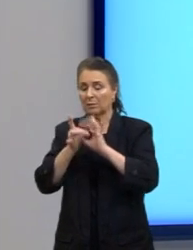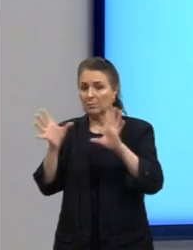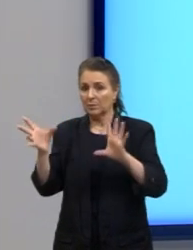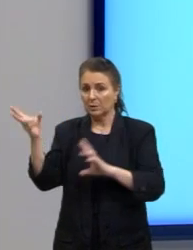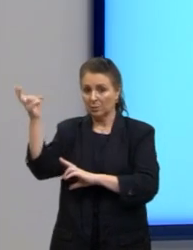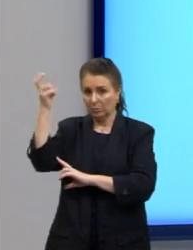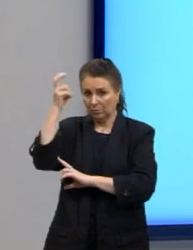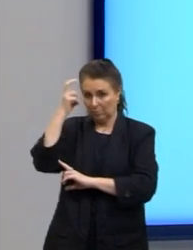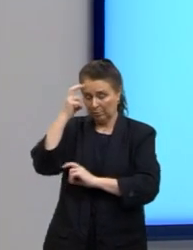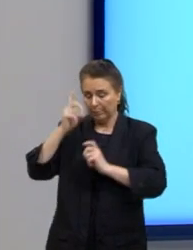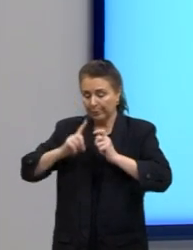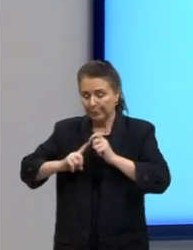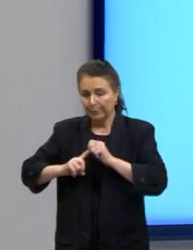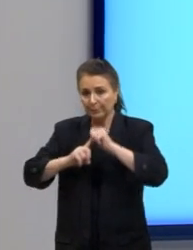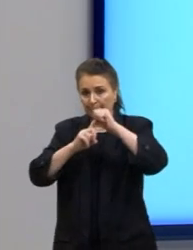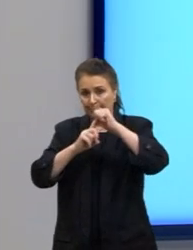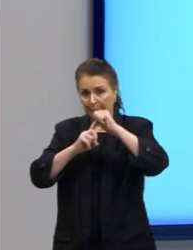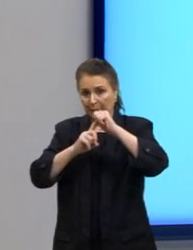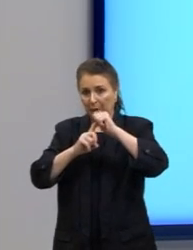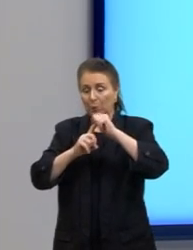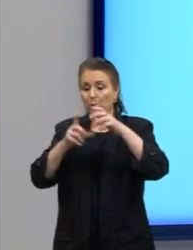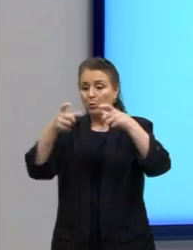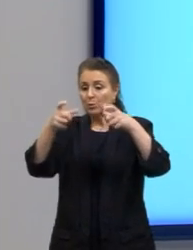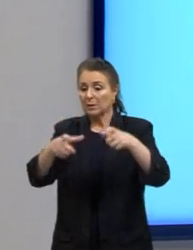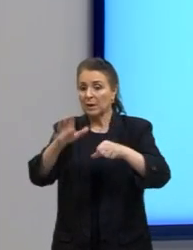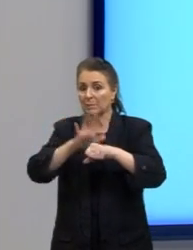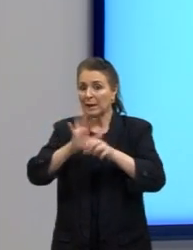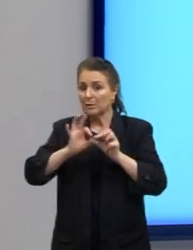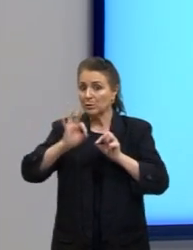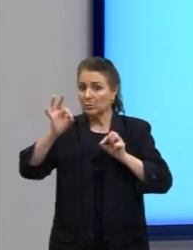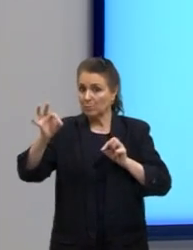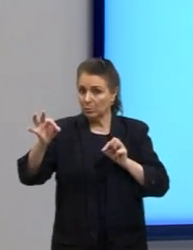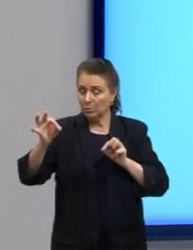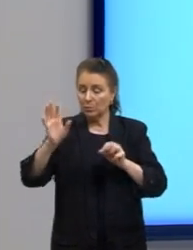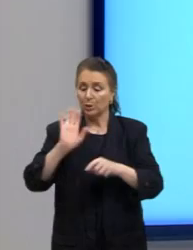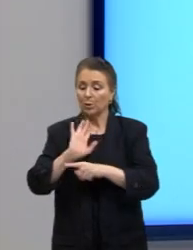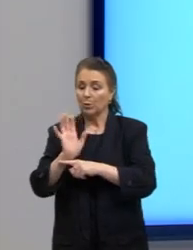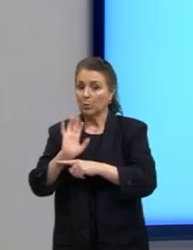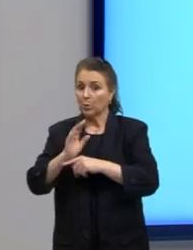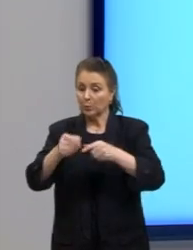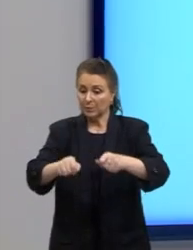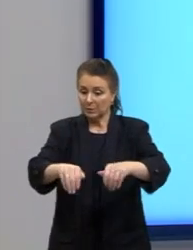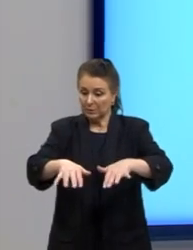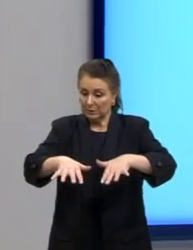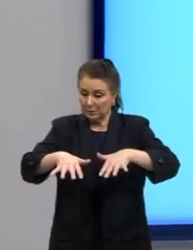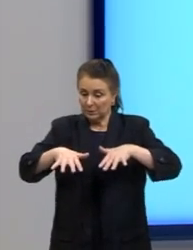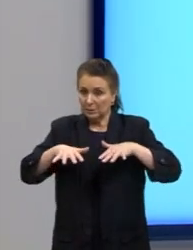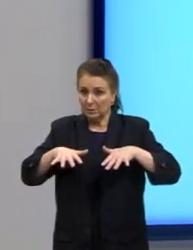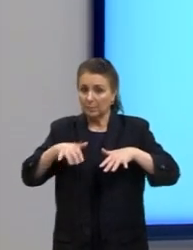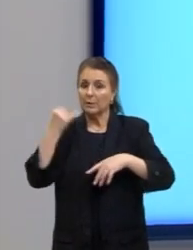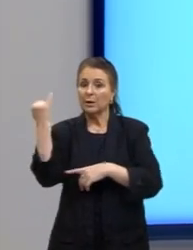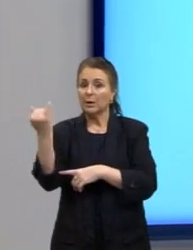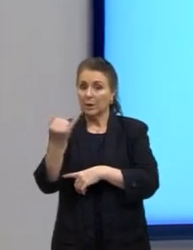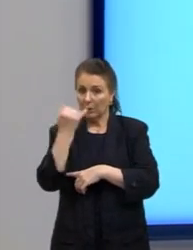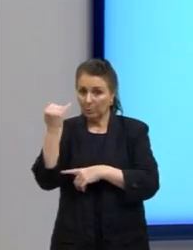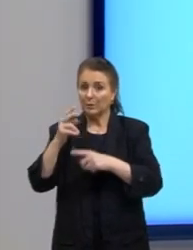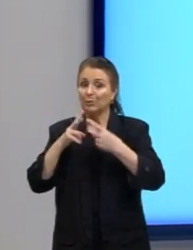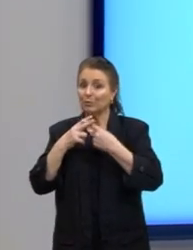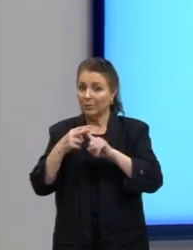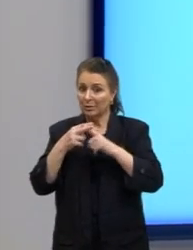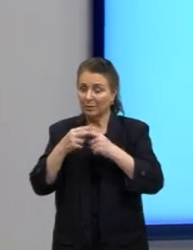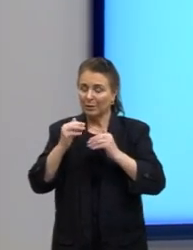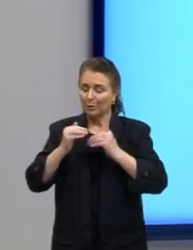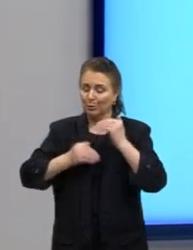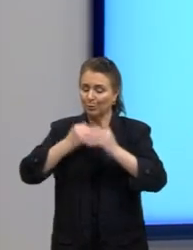principalmente nas zonas periféricas o cinema pode ser uma importante ferramenta no avanço educacional do